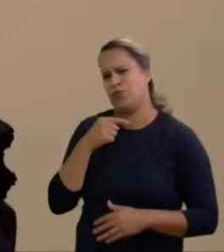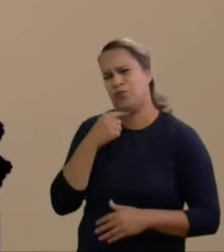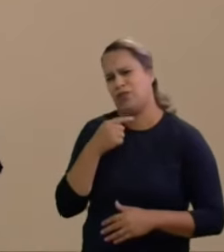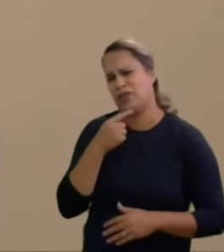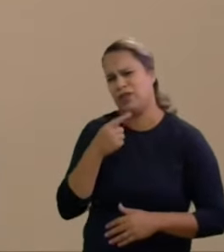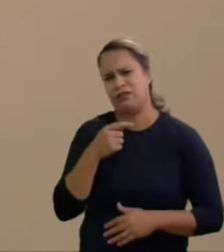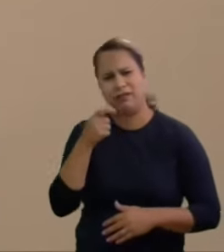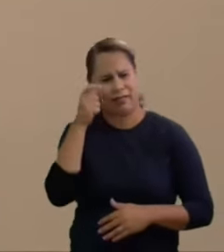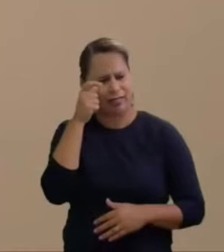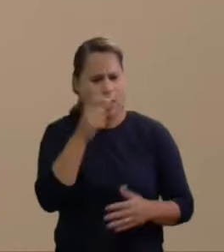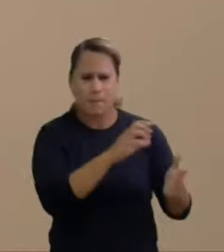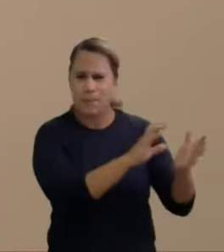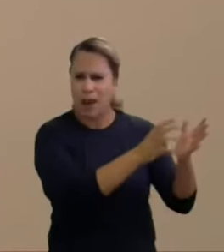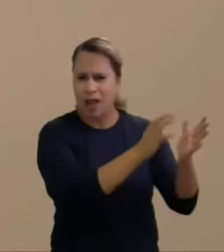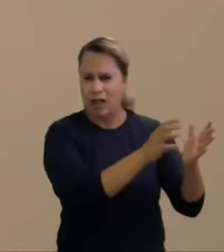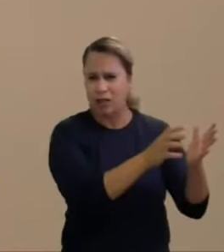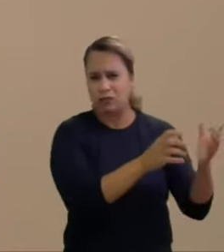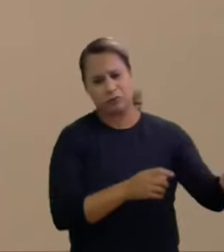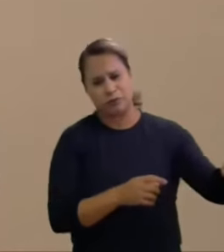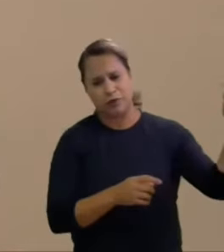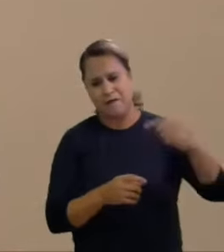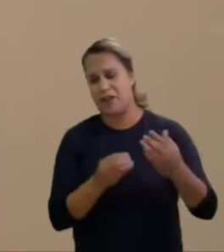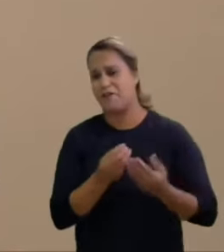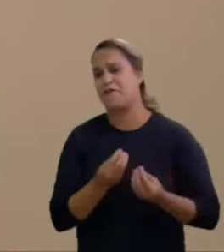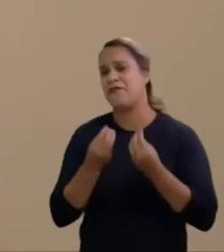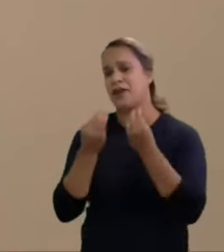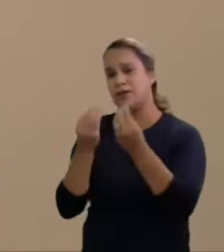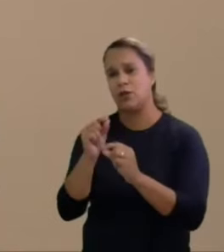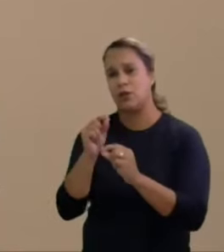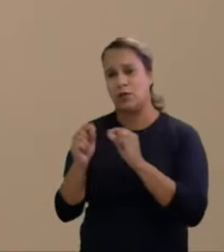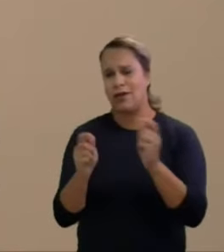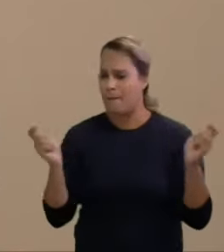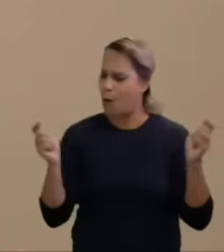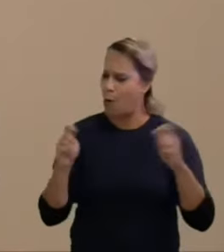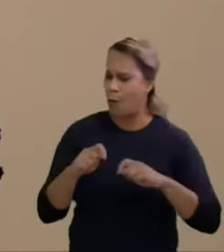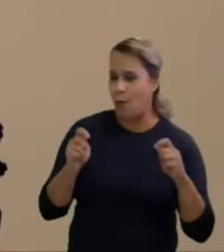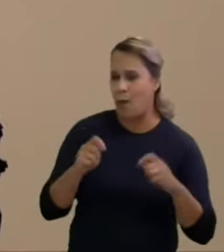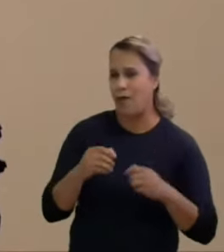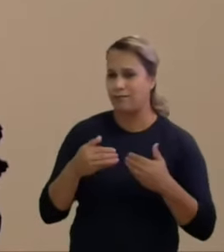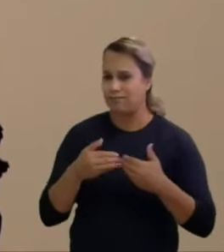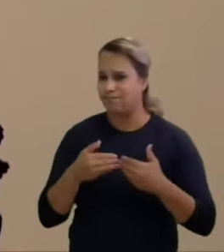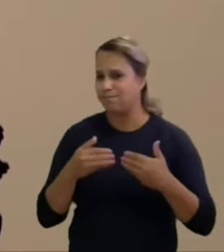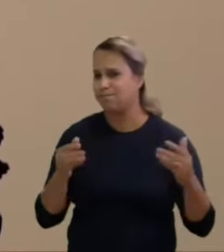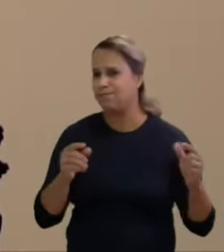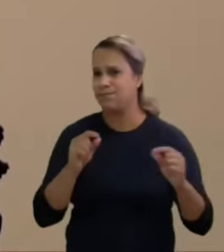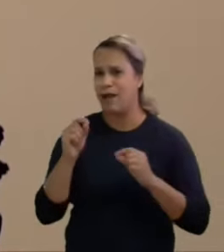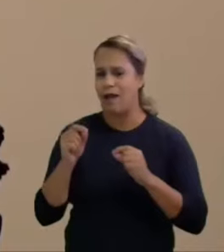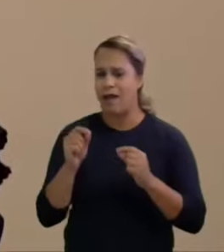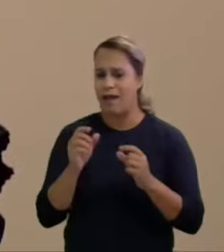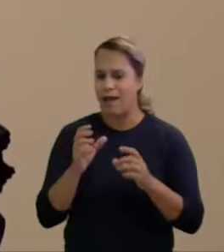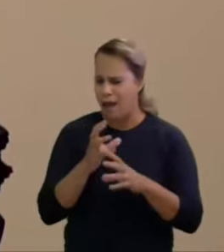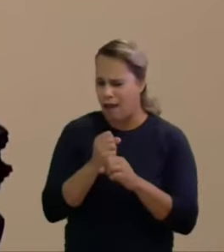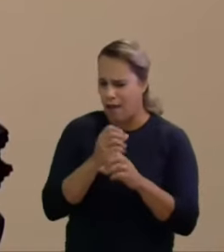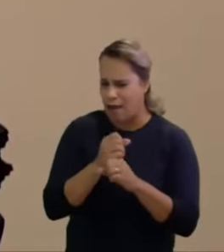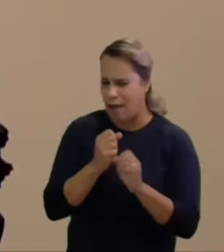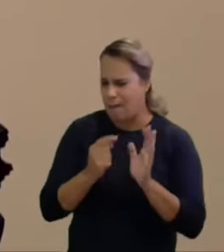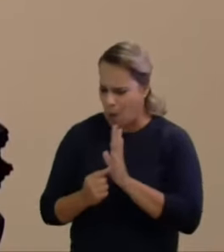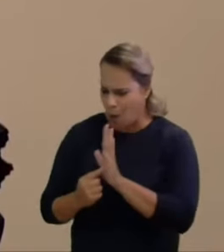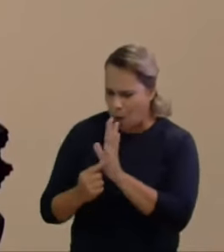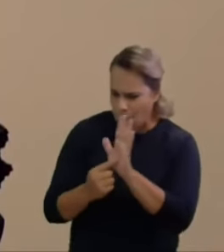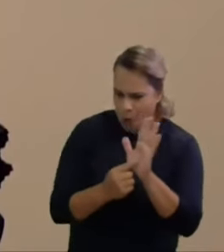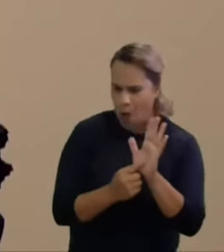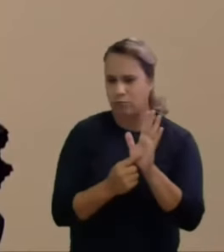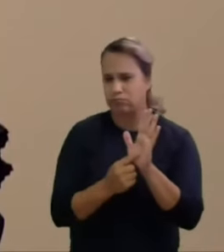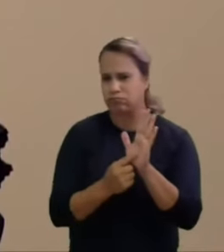interesse dos partidos virem oferecer aqui a possibilidade de abrir essa contabilidade para escrutínio